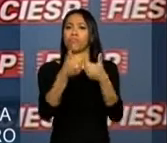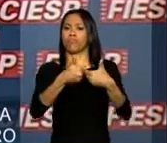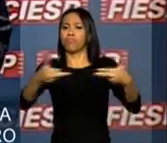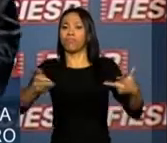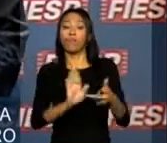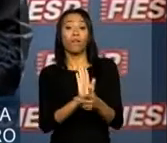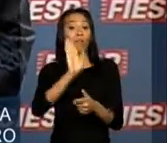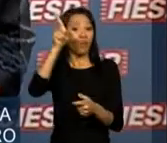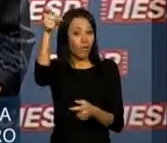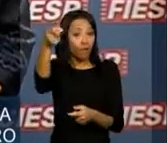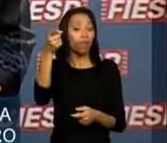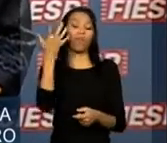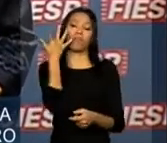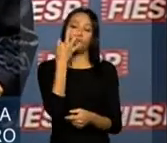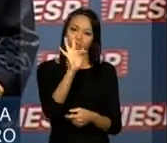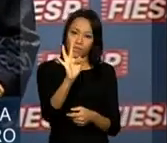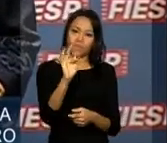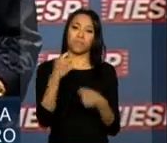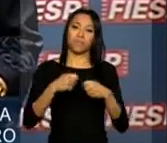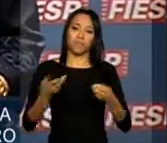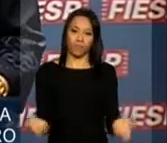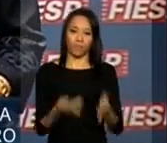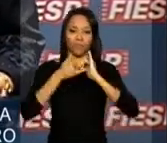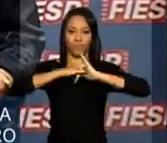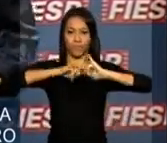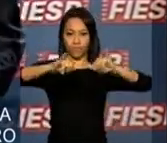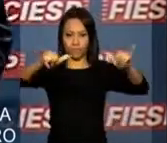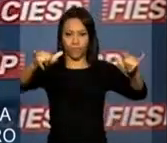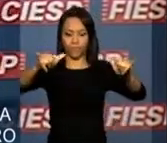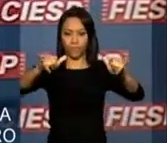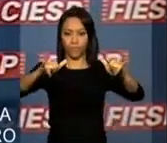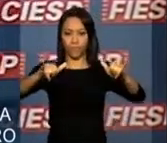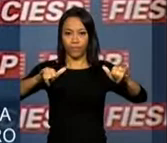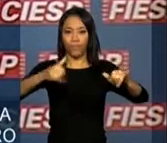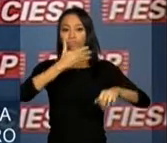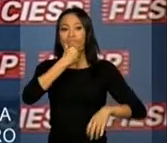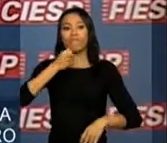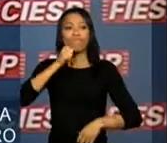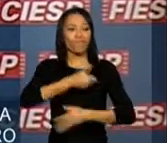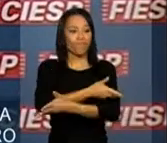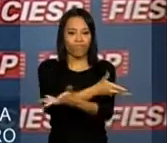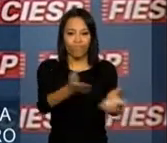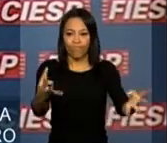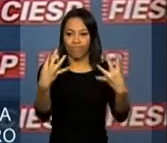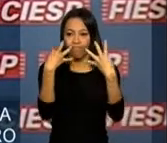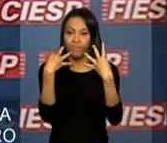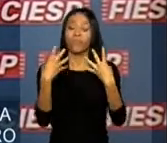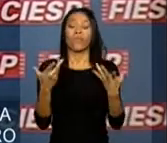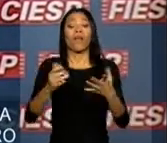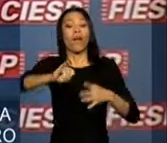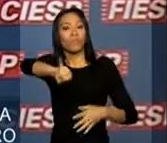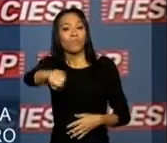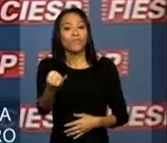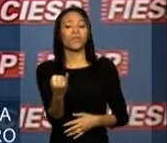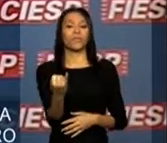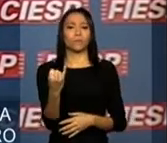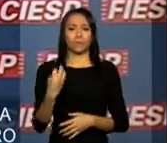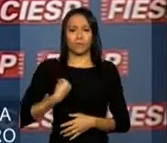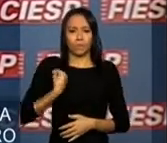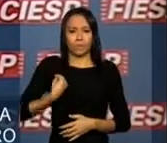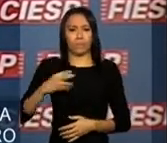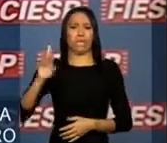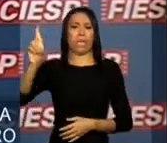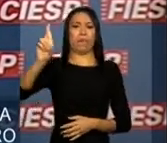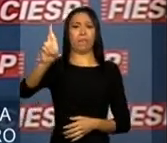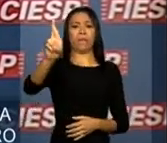serviços que merecem registros. Senhoras e senhores, aproveito a presença de representantes